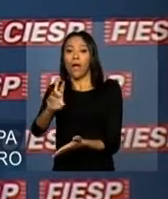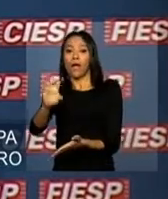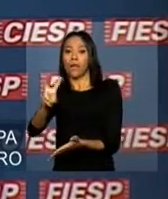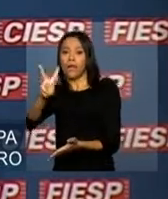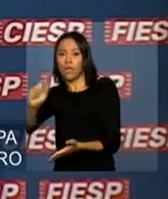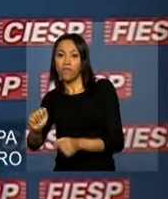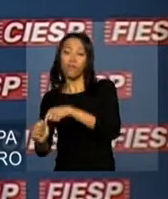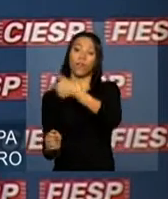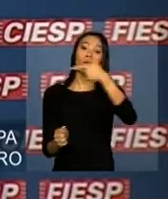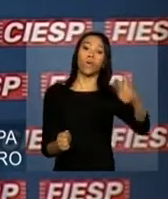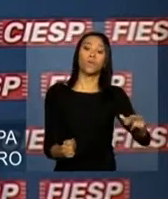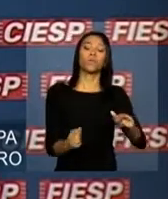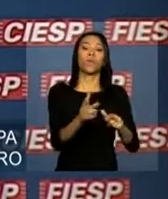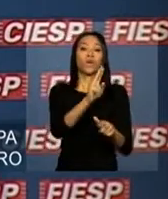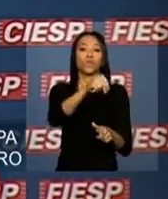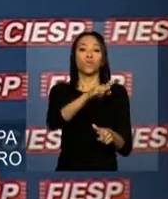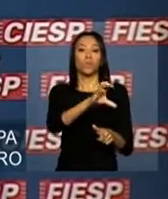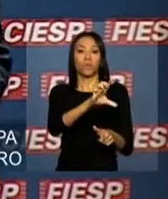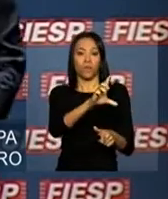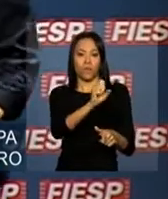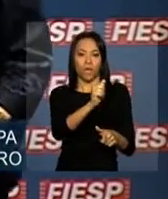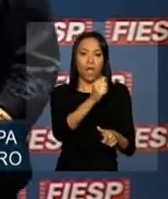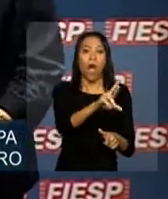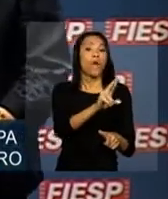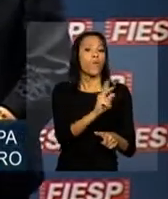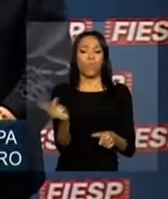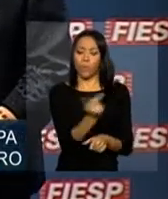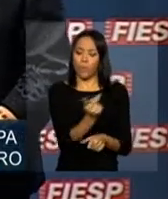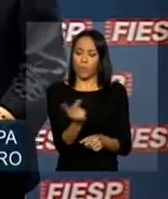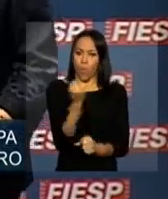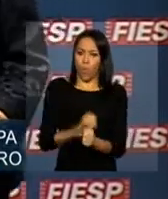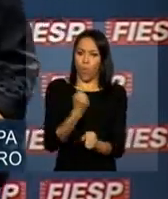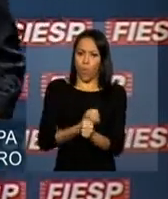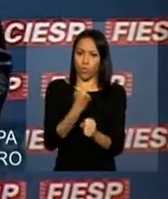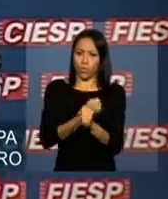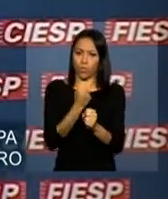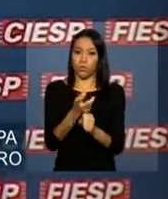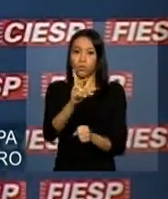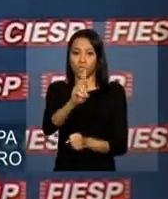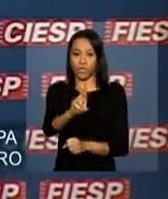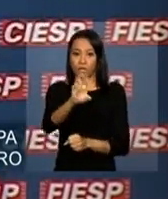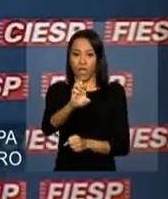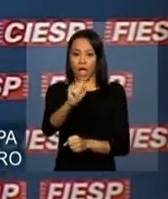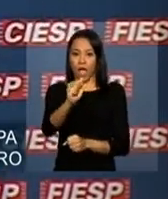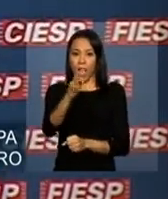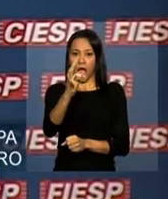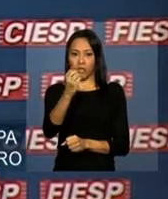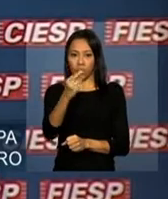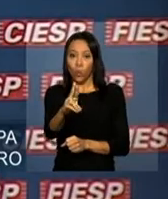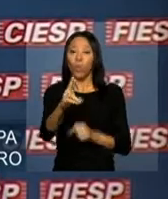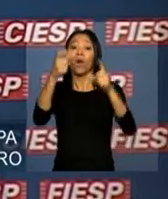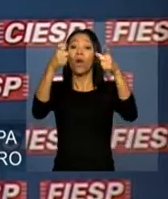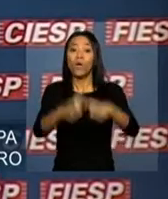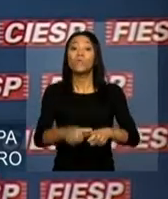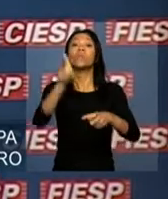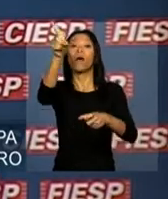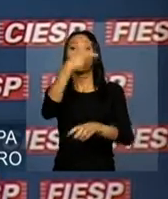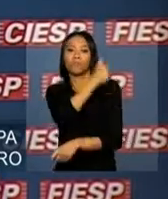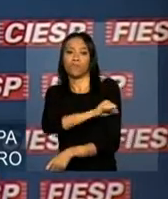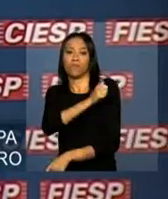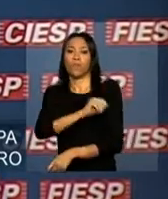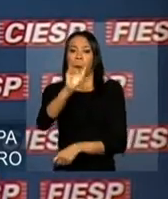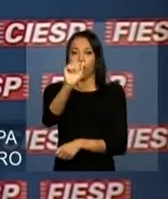eletronuclear para a construção do reator de Angra 3. Na indústria de defesa,